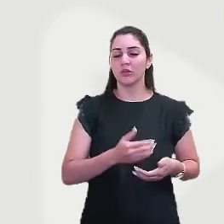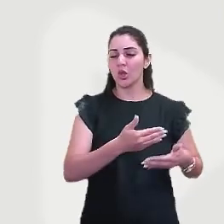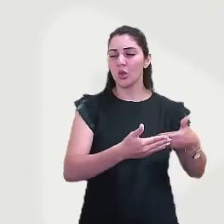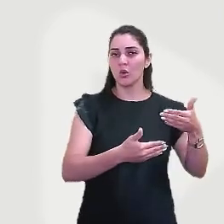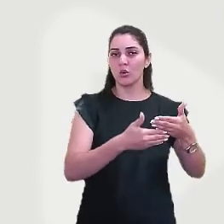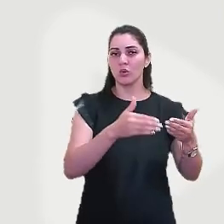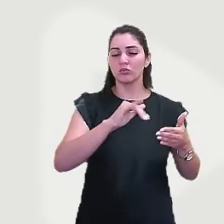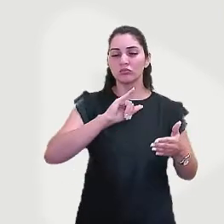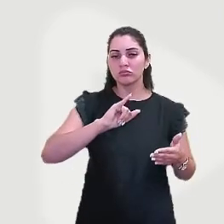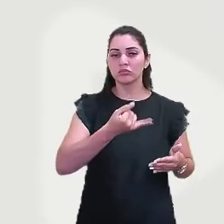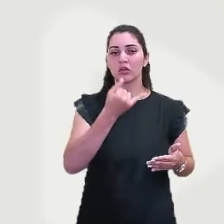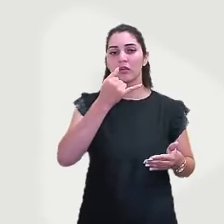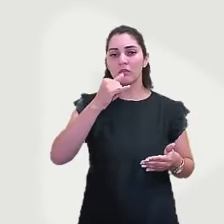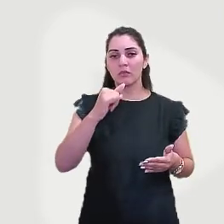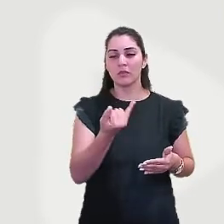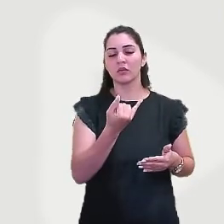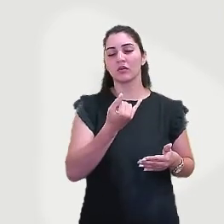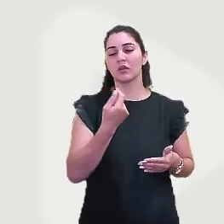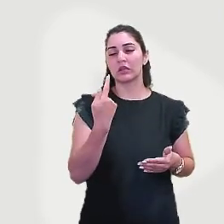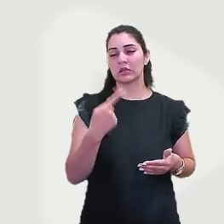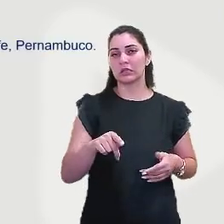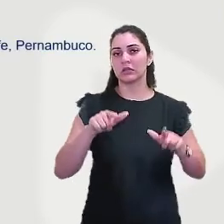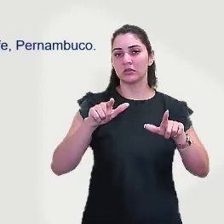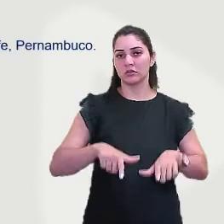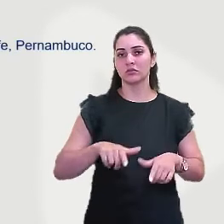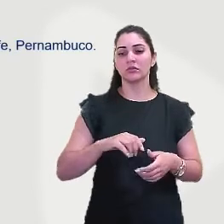para aproveitar a infraestrutura daquele local.